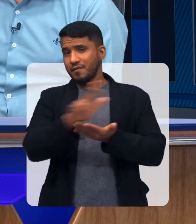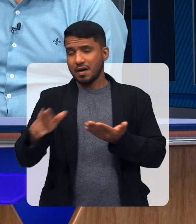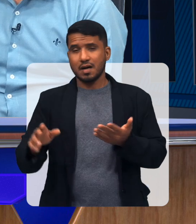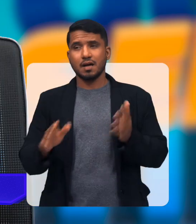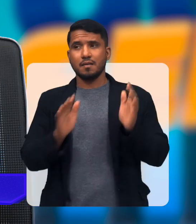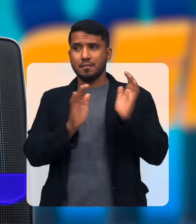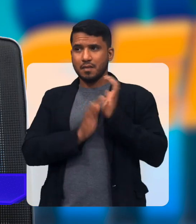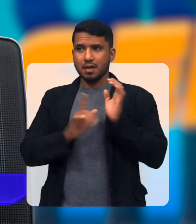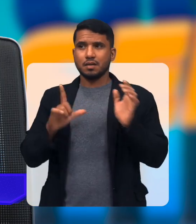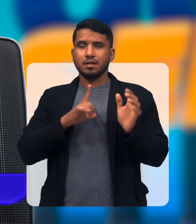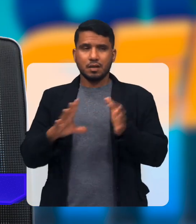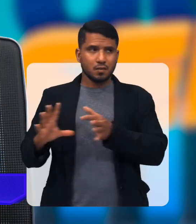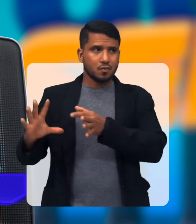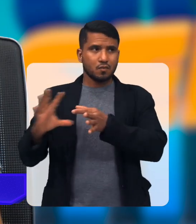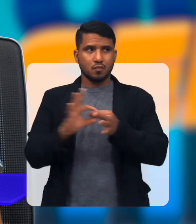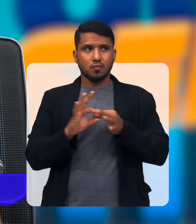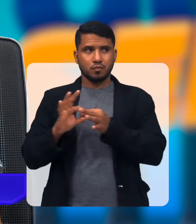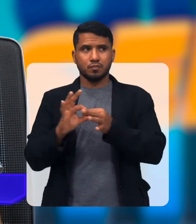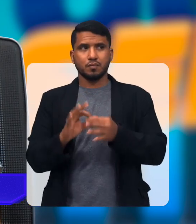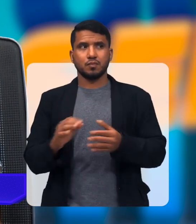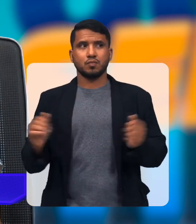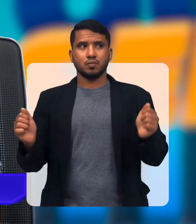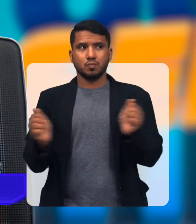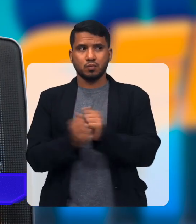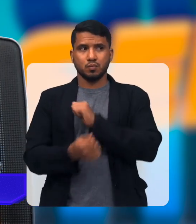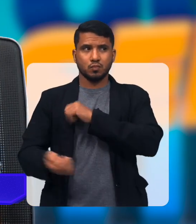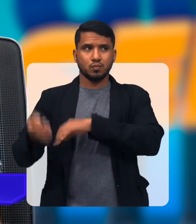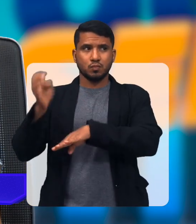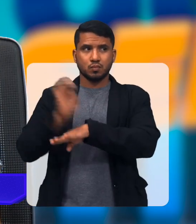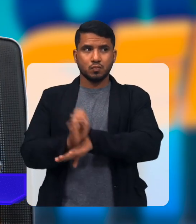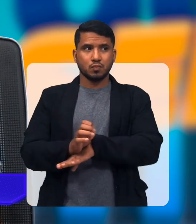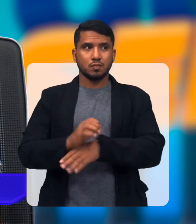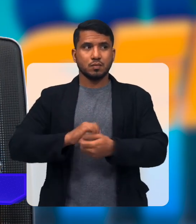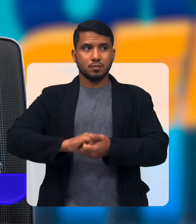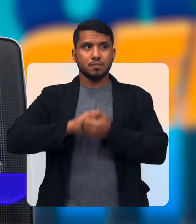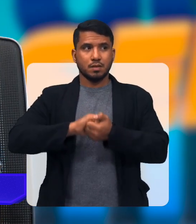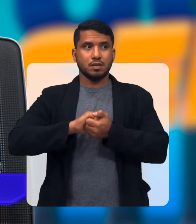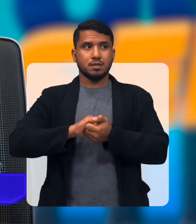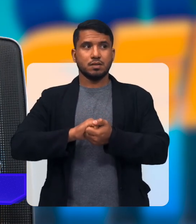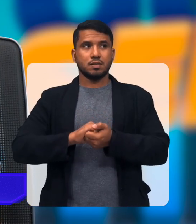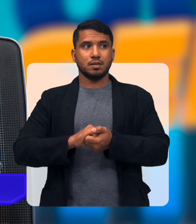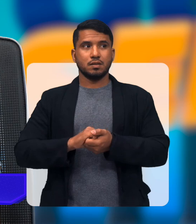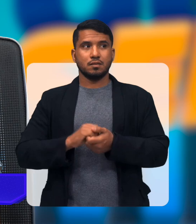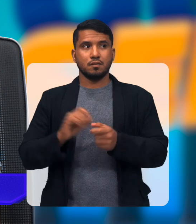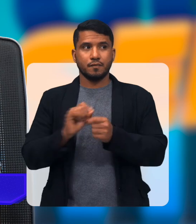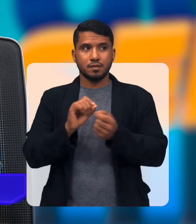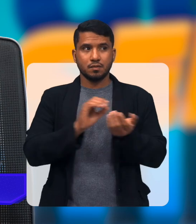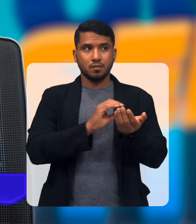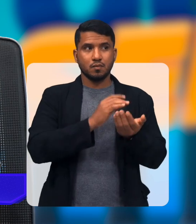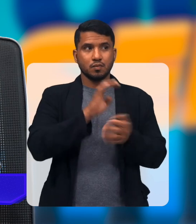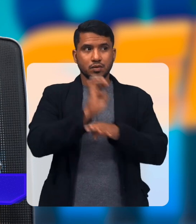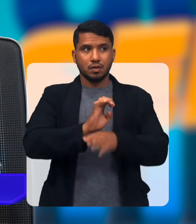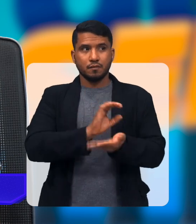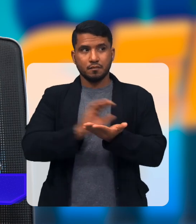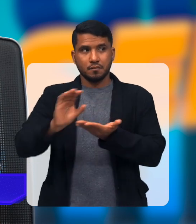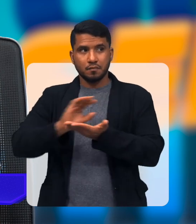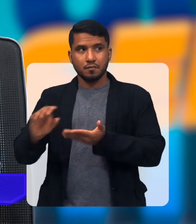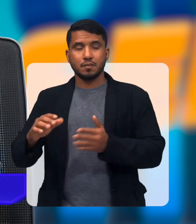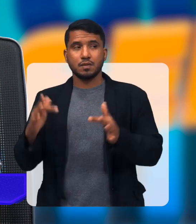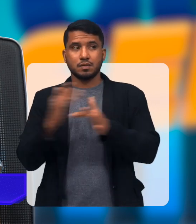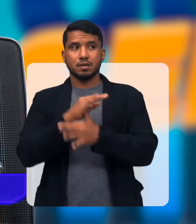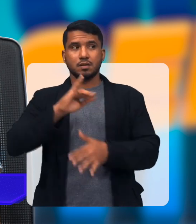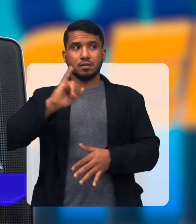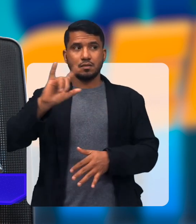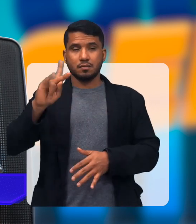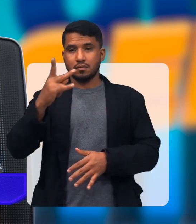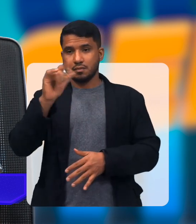Como tem várias APAIs que têm esse convênio, né? Com o Estado nessa parceria de fazer um repasse